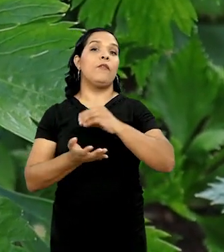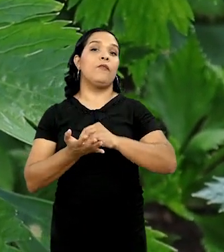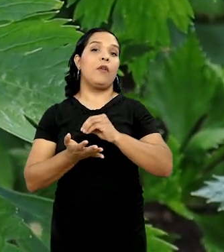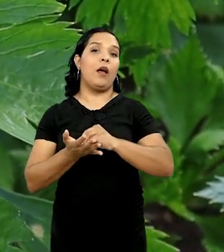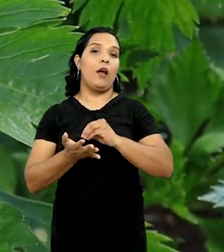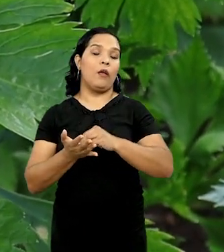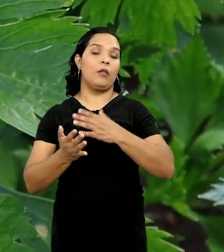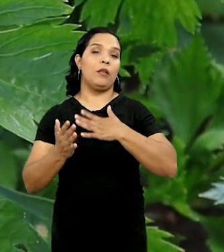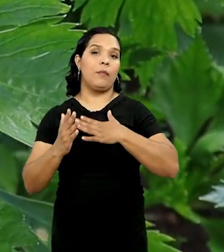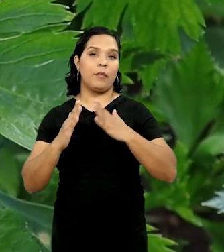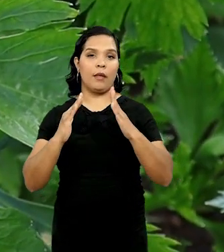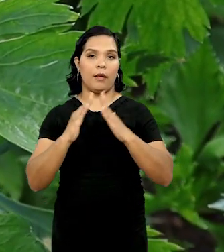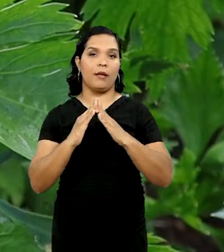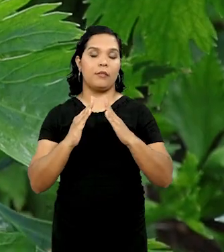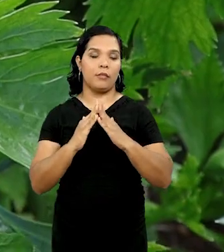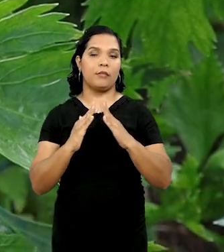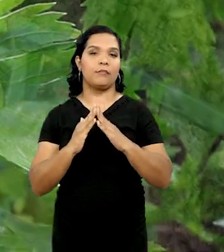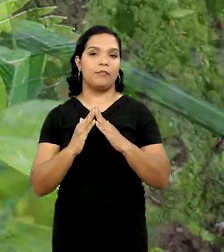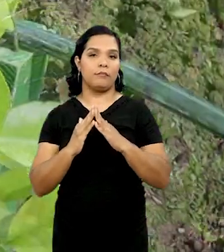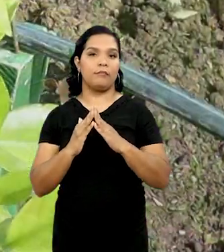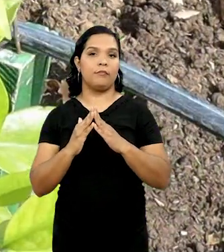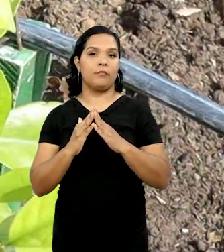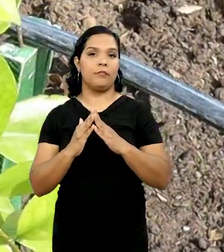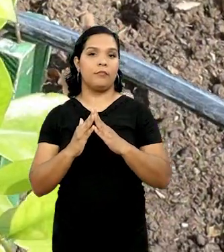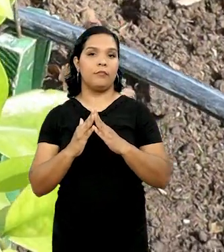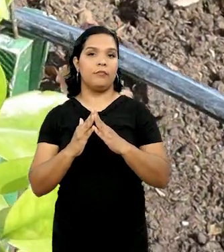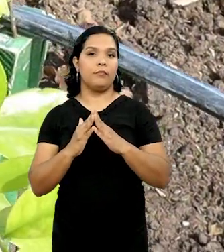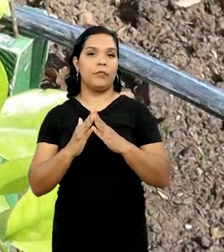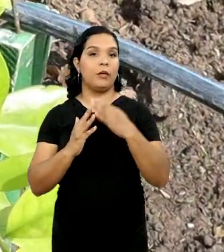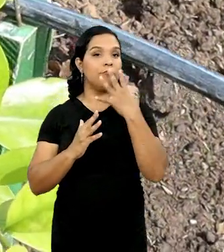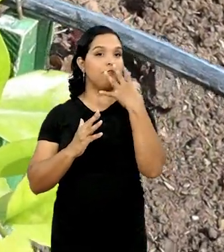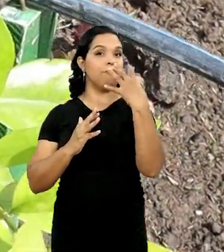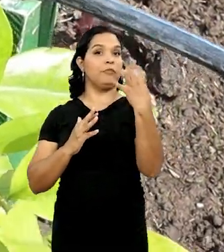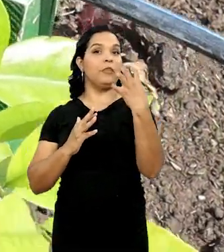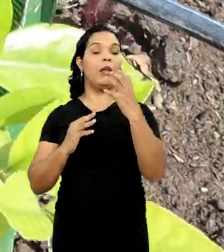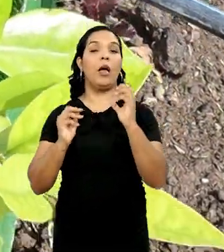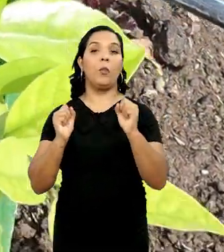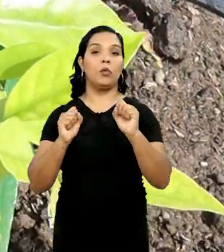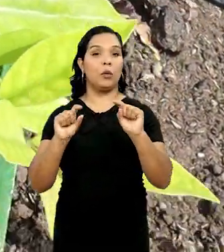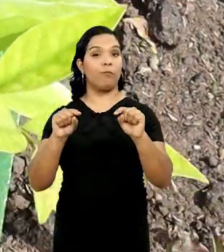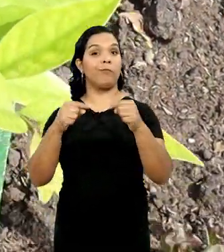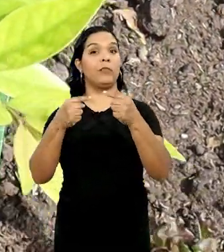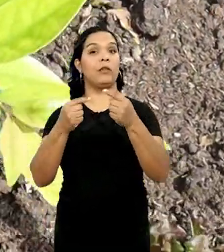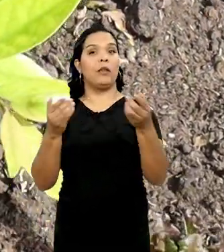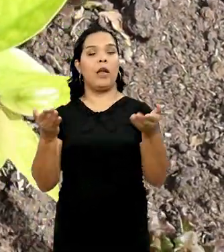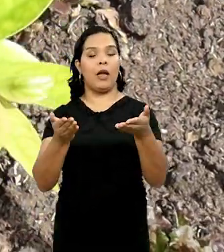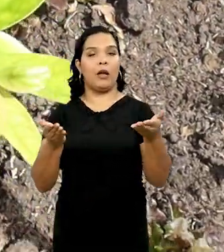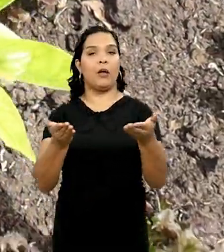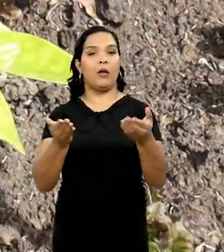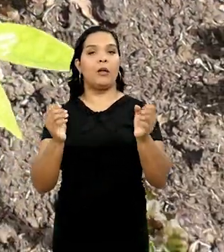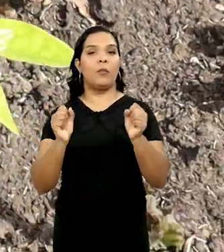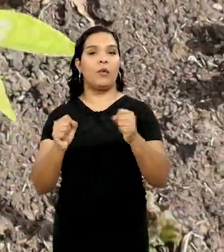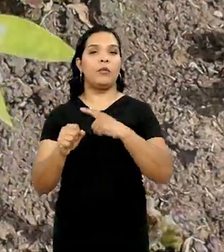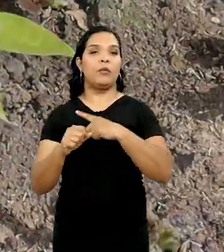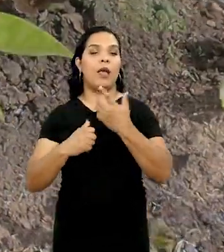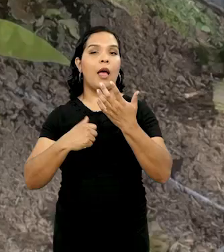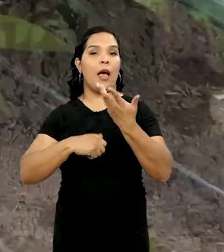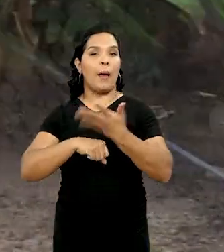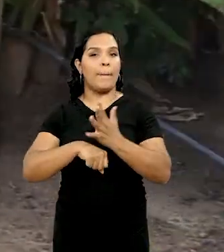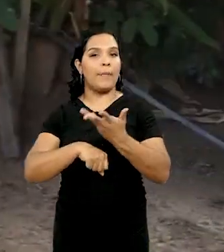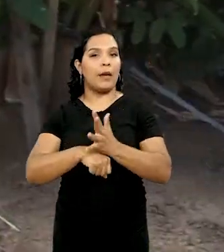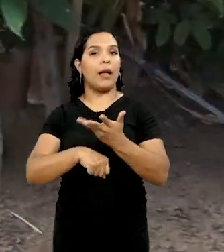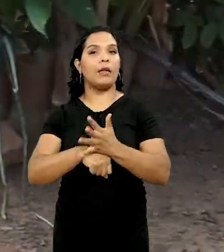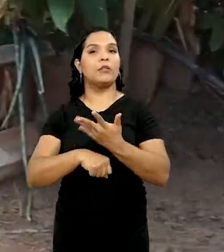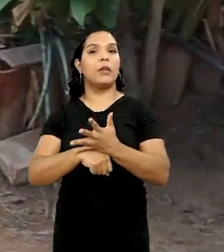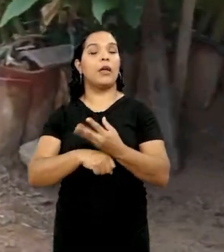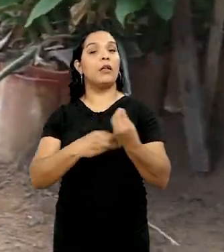sentia falta quando eu estava na minha casa. Então, me encantou. E eu pude assimilar, e agora eu posso ter a prática